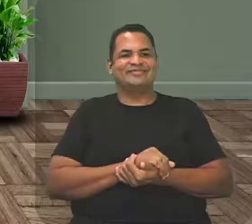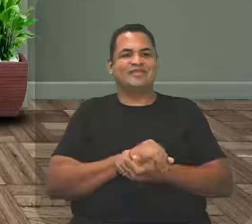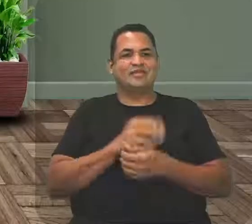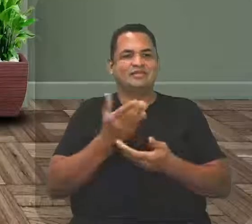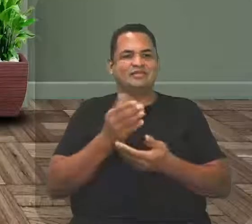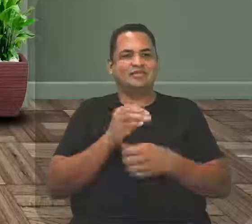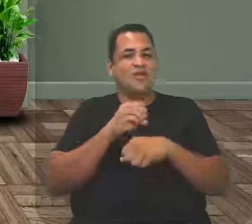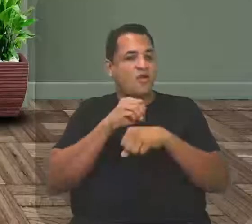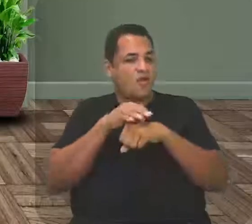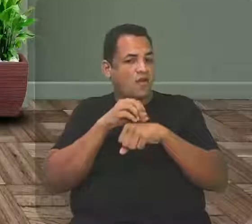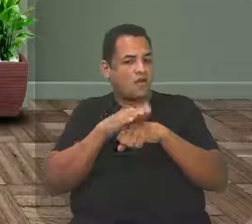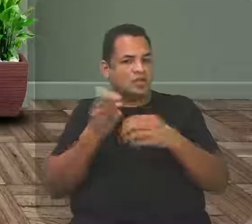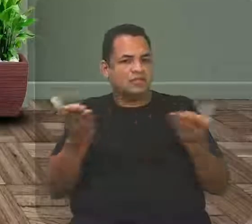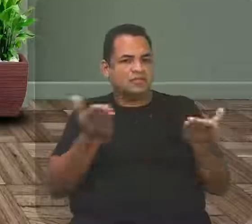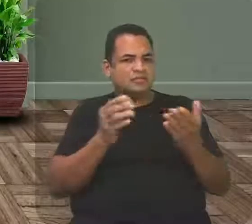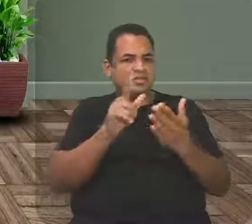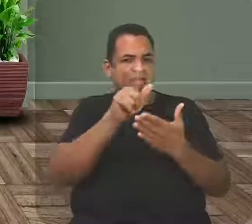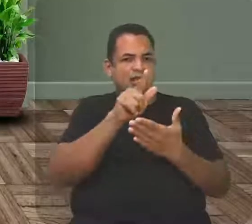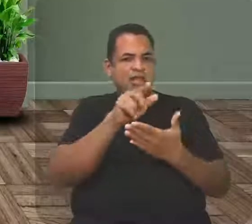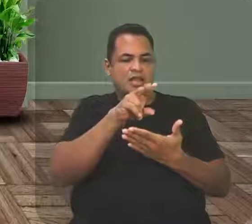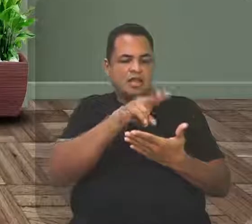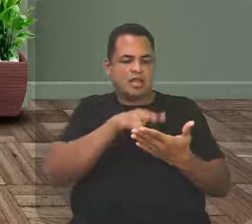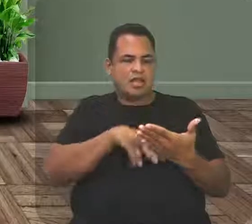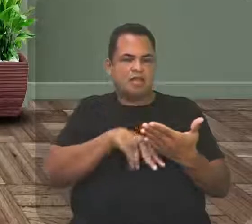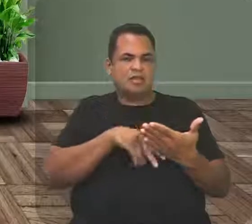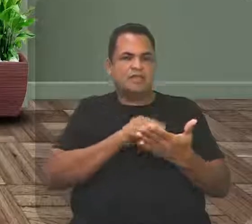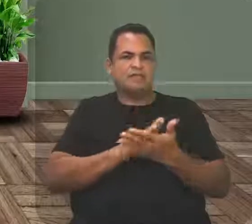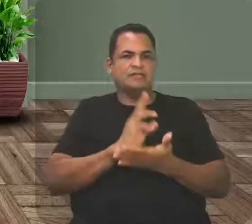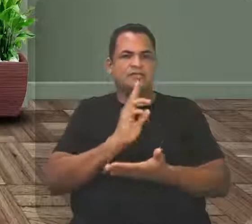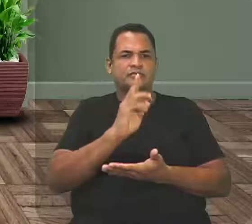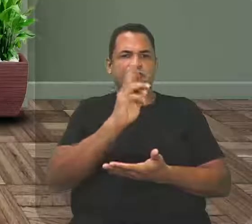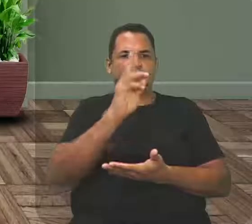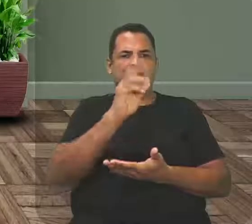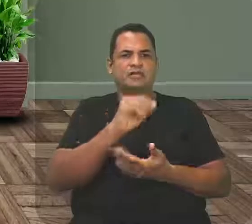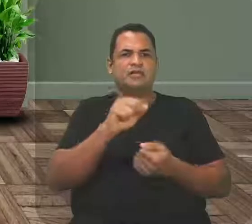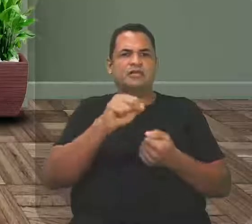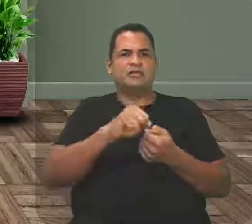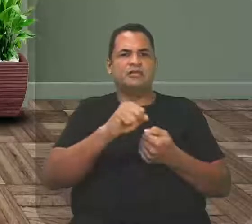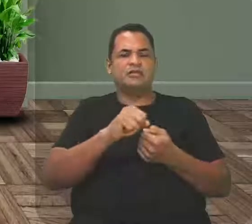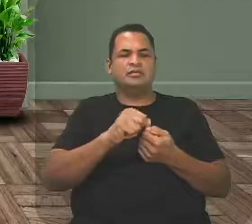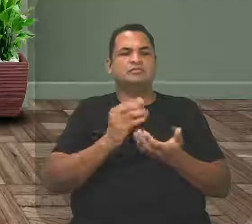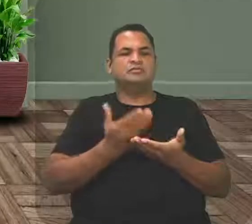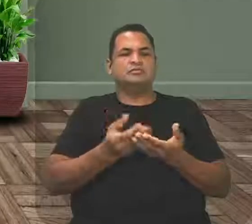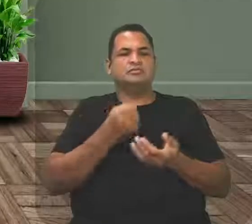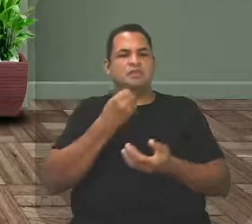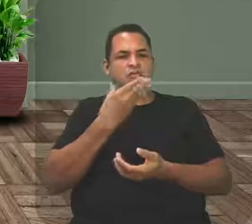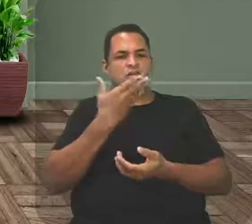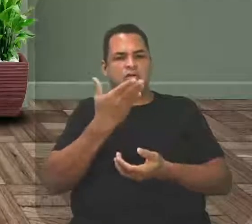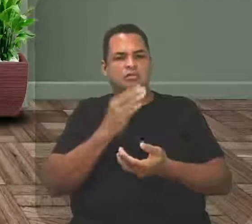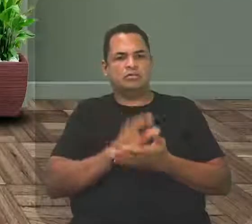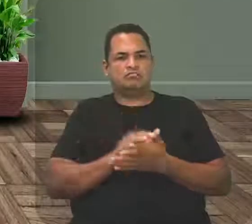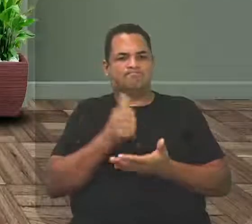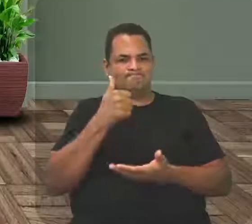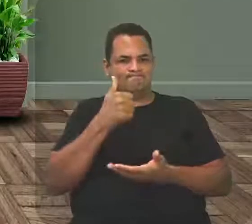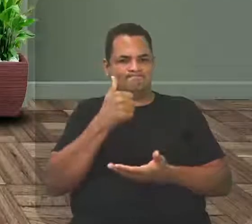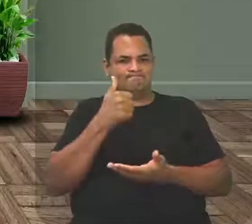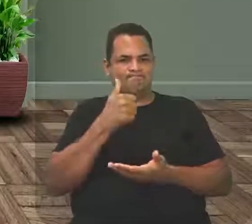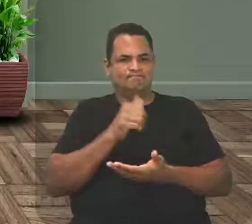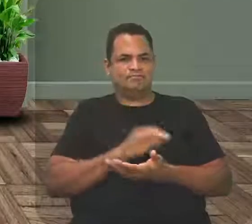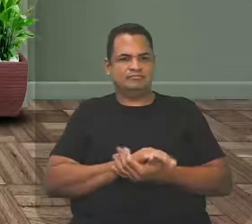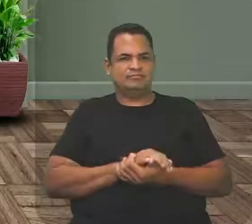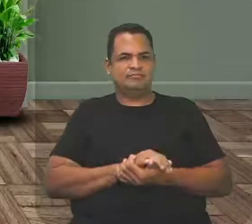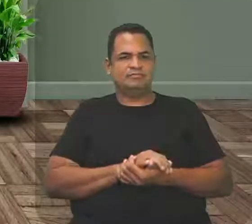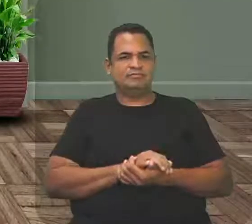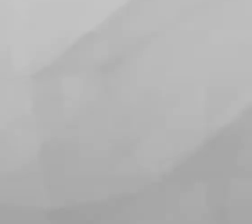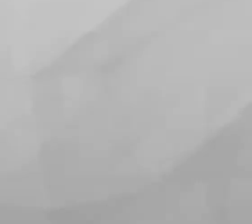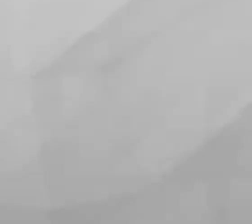O recadinho para encerrar é a leitura, tá? Então, continue aí fazendo a sua leitura que você vai se dar bem. Valeu? Até.